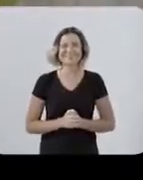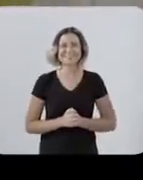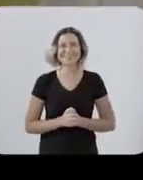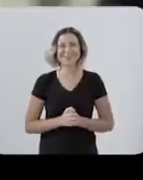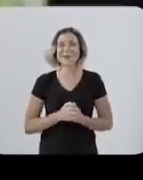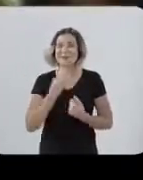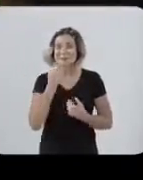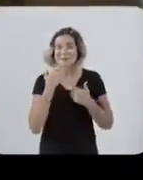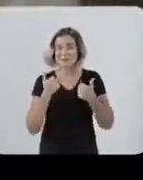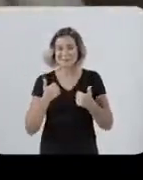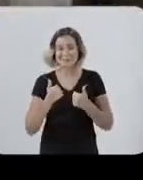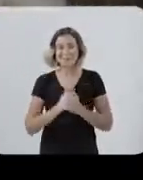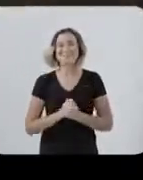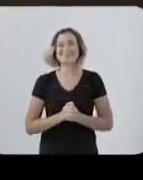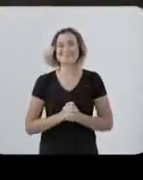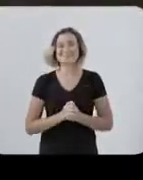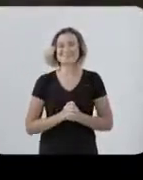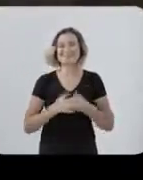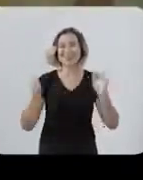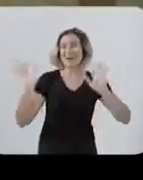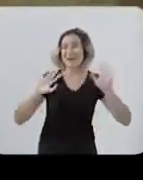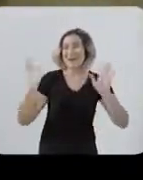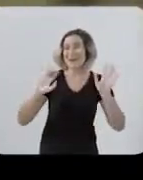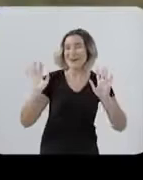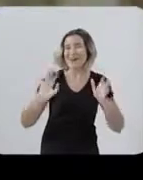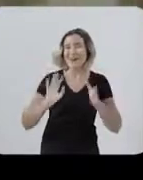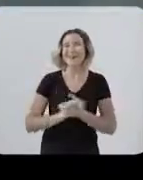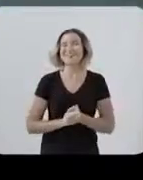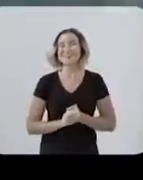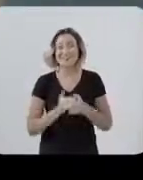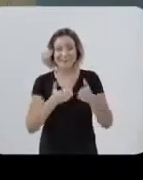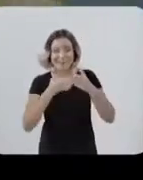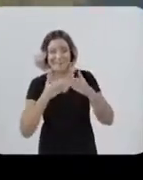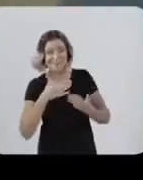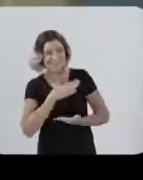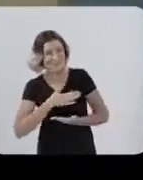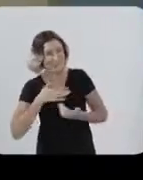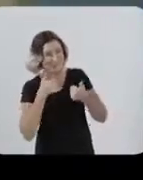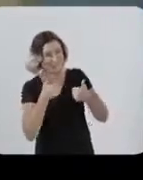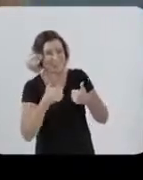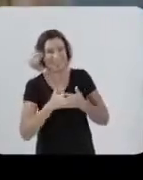Bora lá, cadê ela? Cadê ela? Olha eu aqui. Princesa. Prazer,